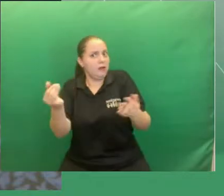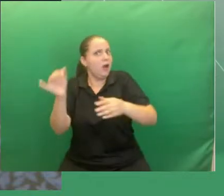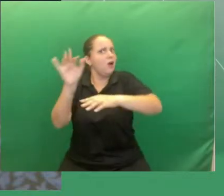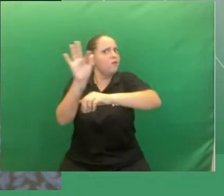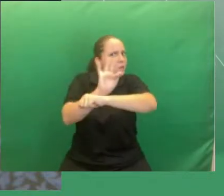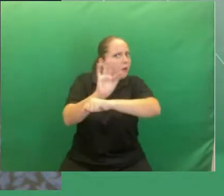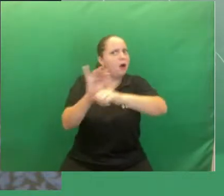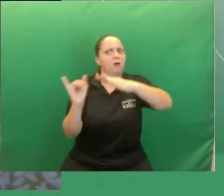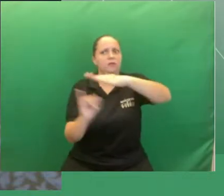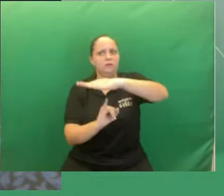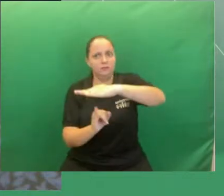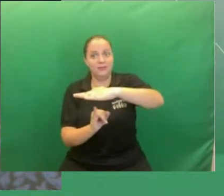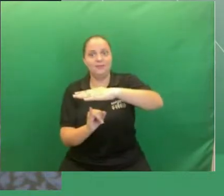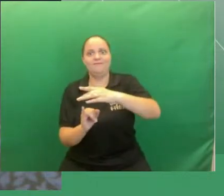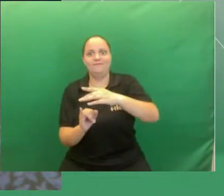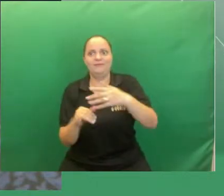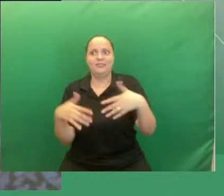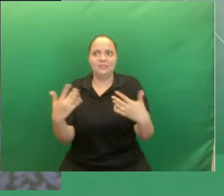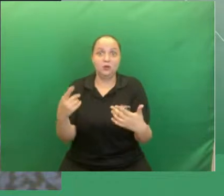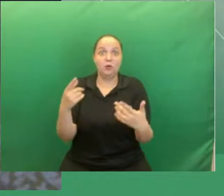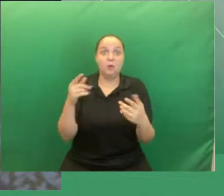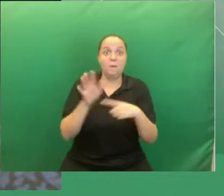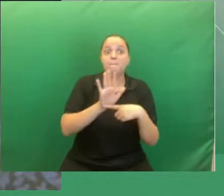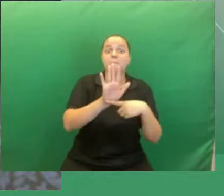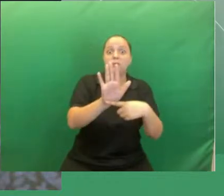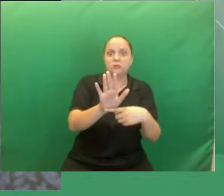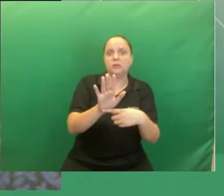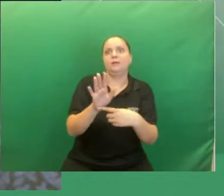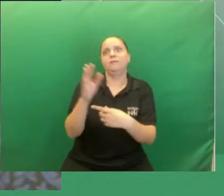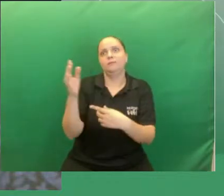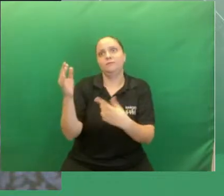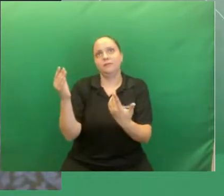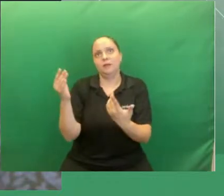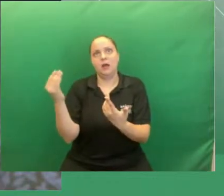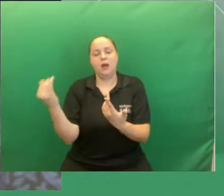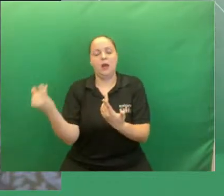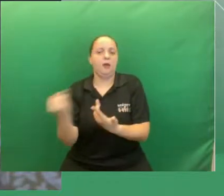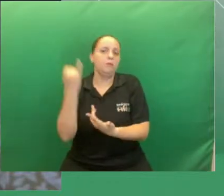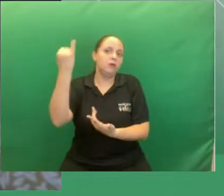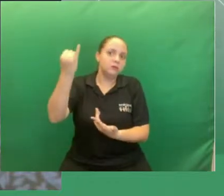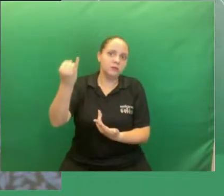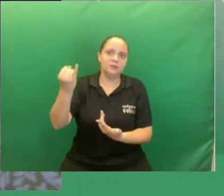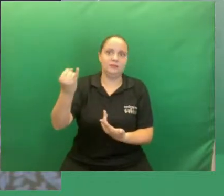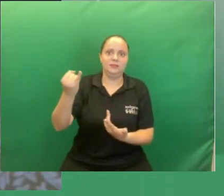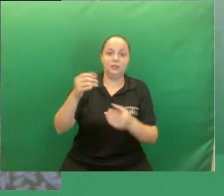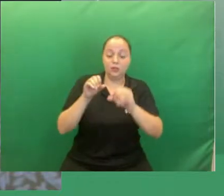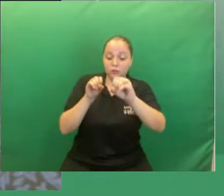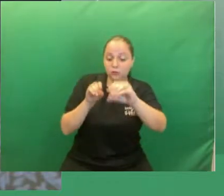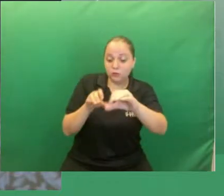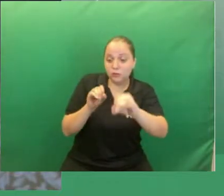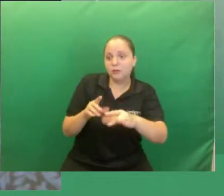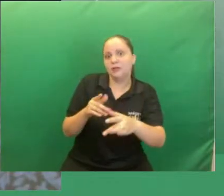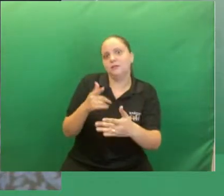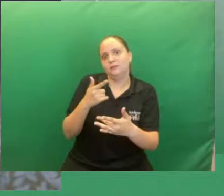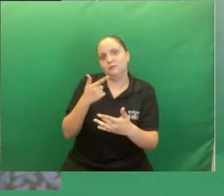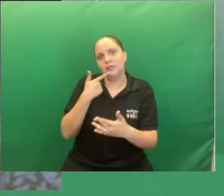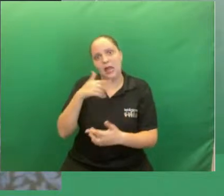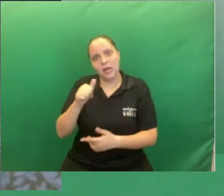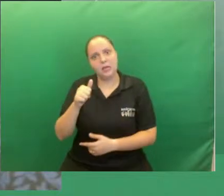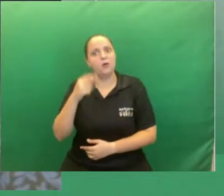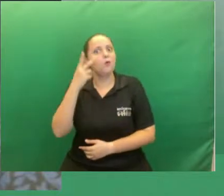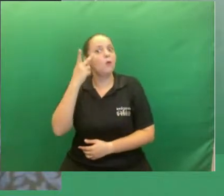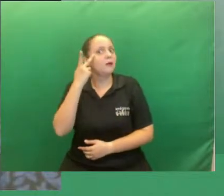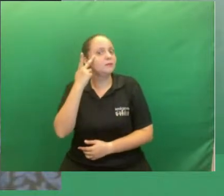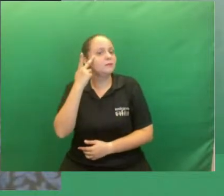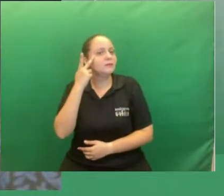consequentemente demonstrar a sua importância no ensino de língua matéria. E a perspectiva que nós